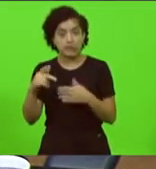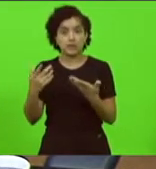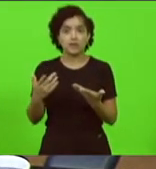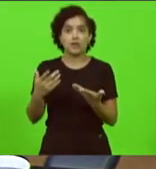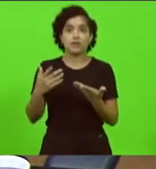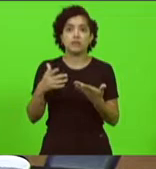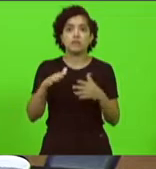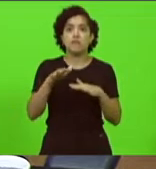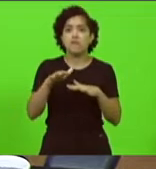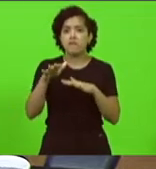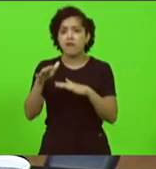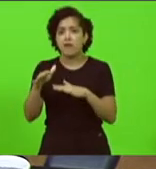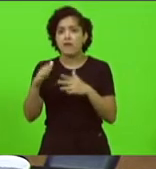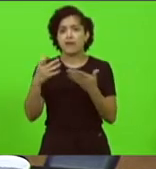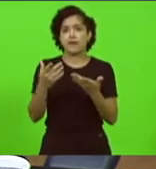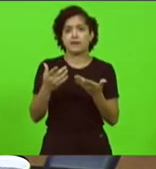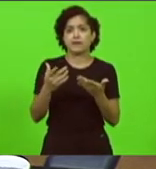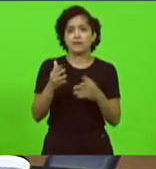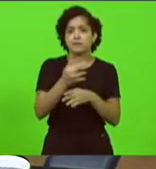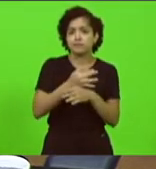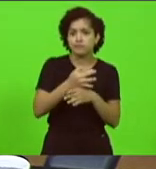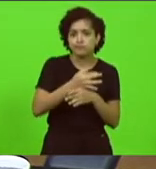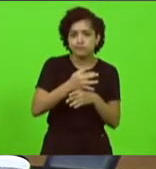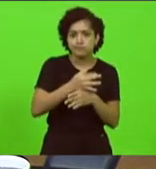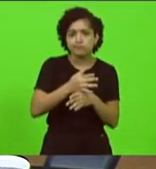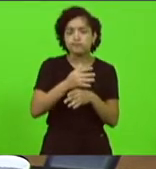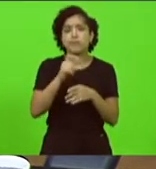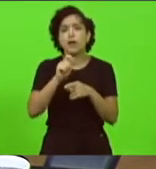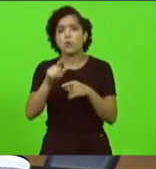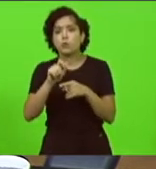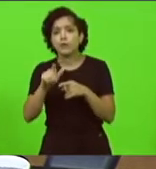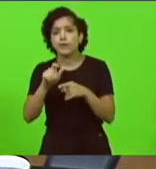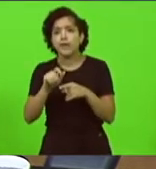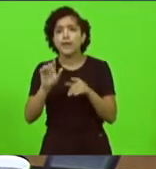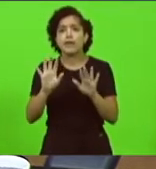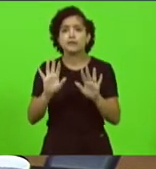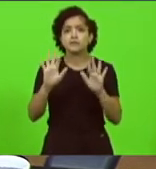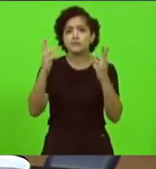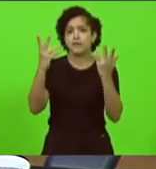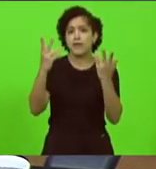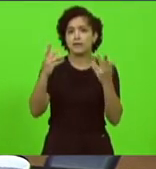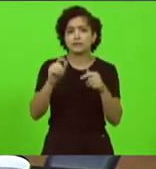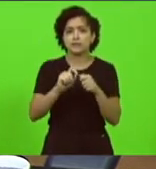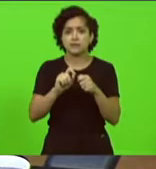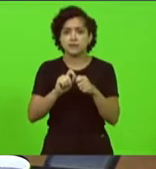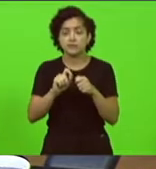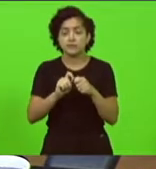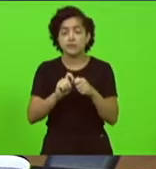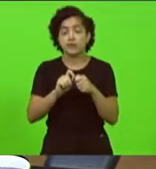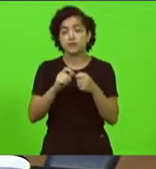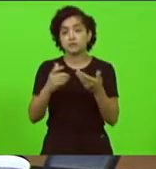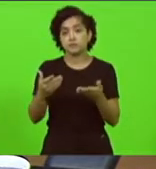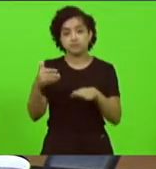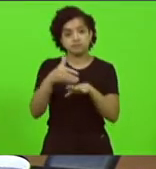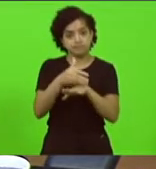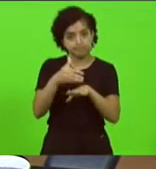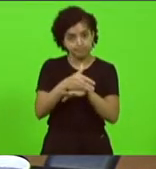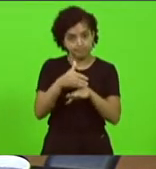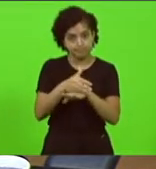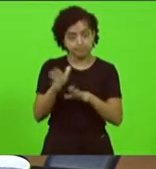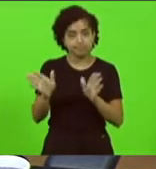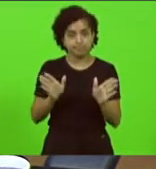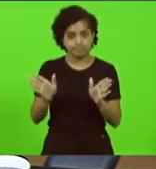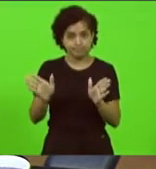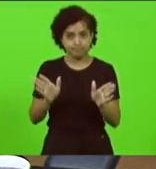as férias com os aluguéis com o pagamento das festinhas que andou fazendo para os amigos que vieram participar do período de férias